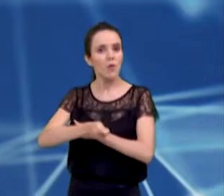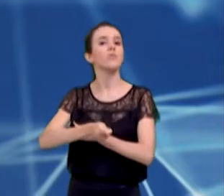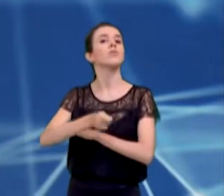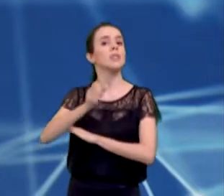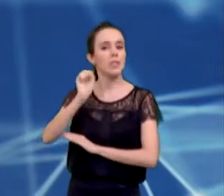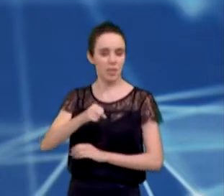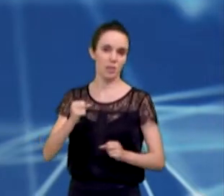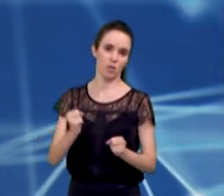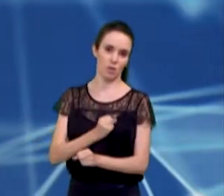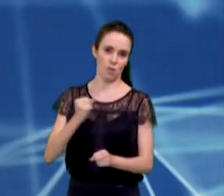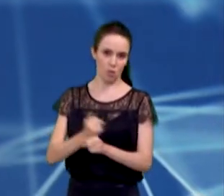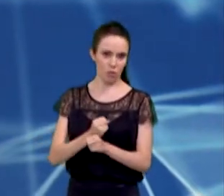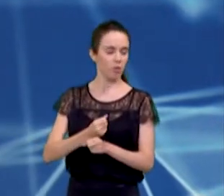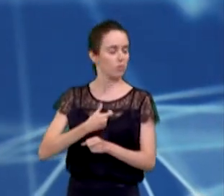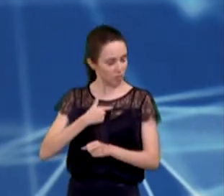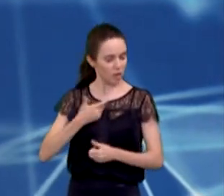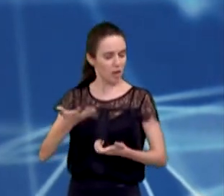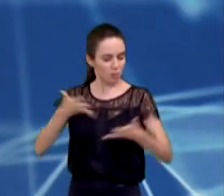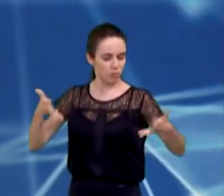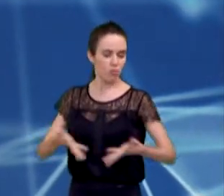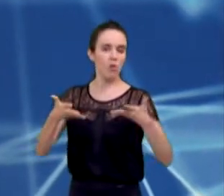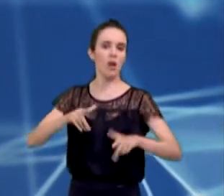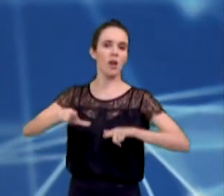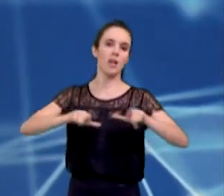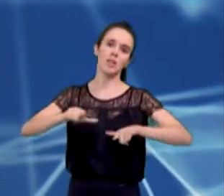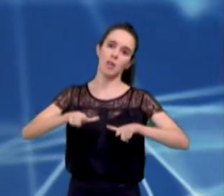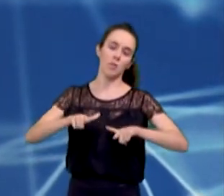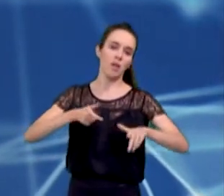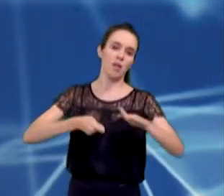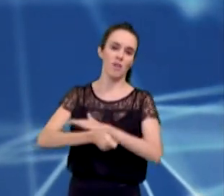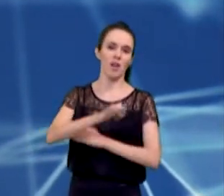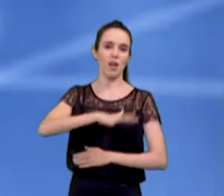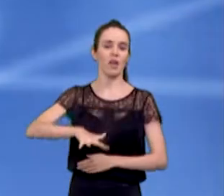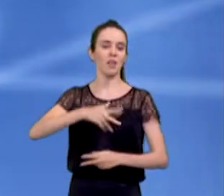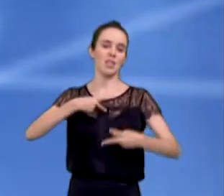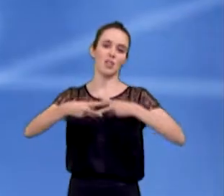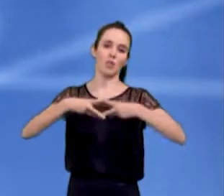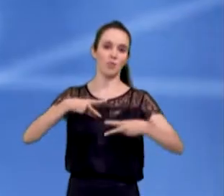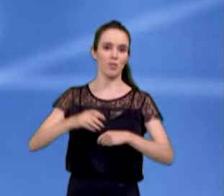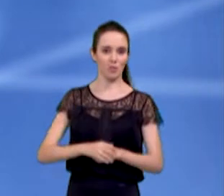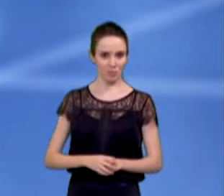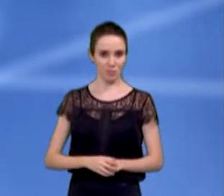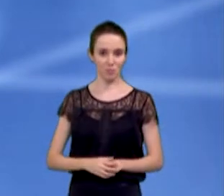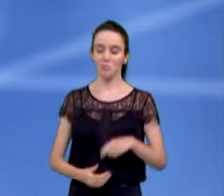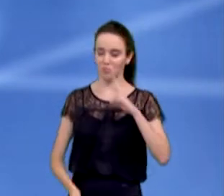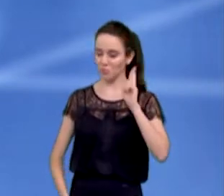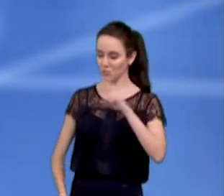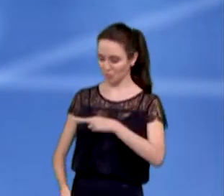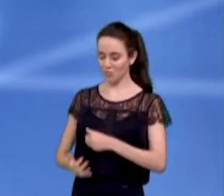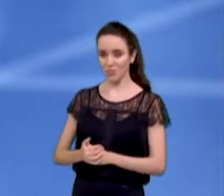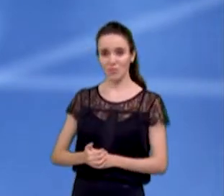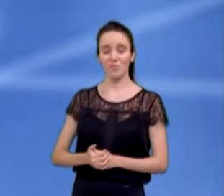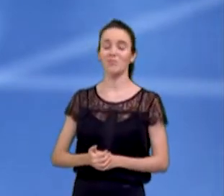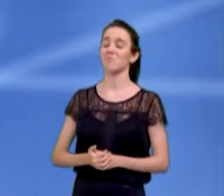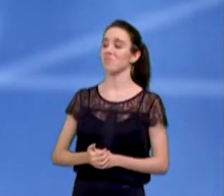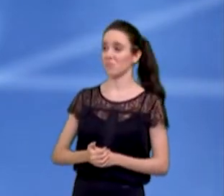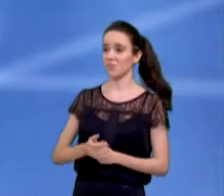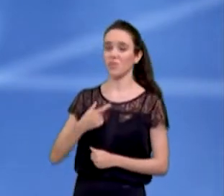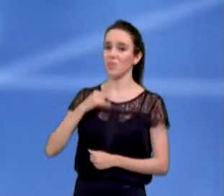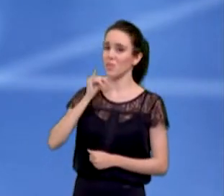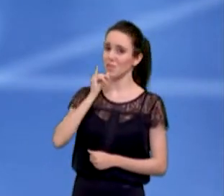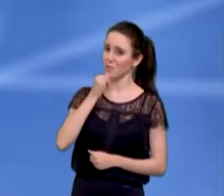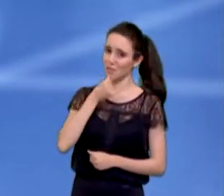atraindo empregos, e gerando investimentos na nossa cidade. A réplica, candidato? Infelizmente, a gente vê que